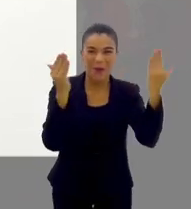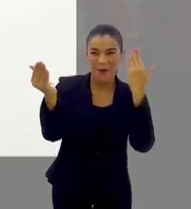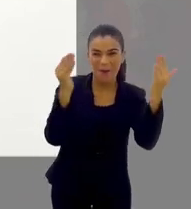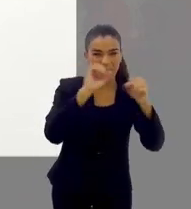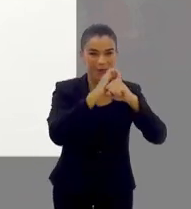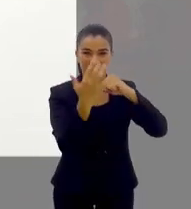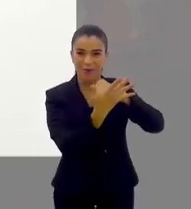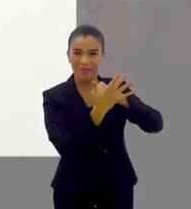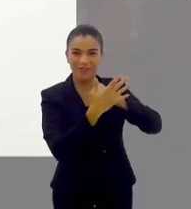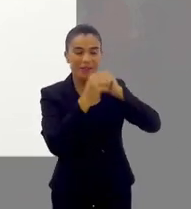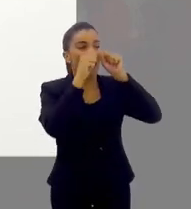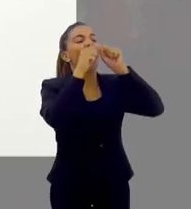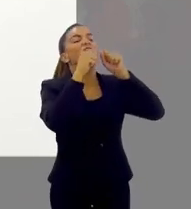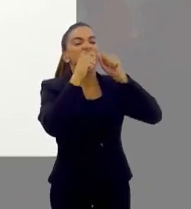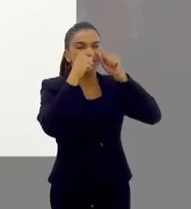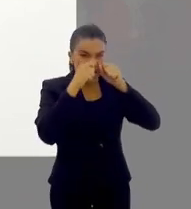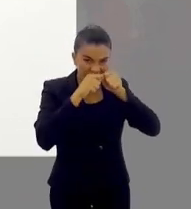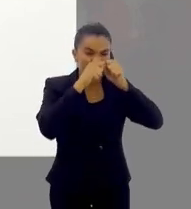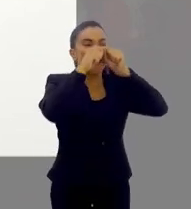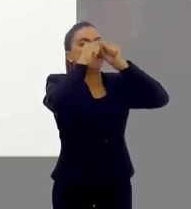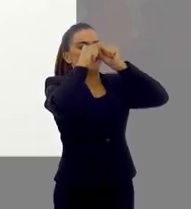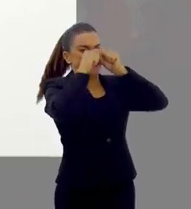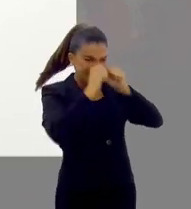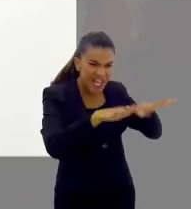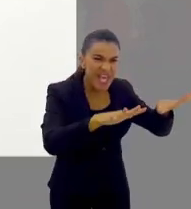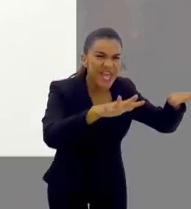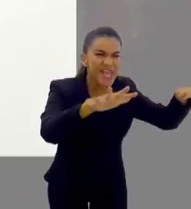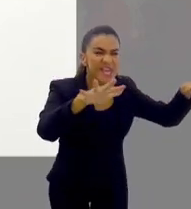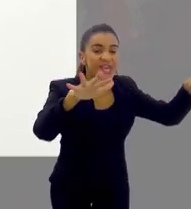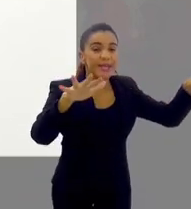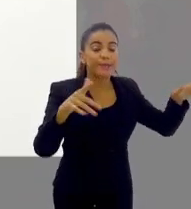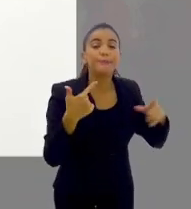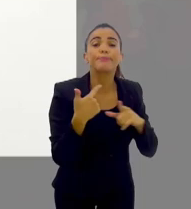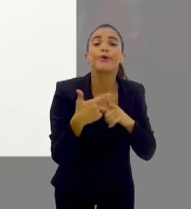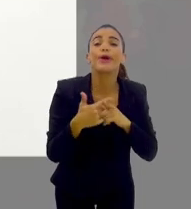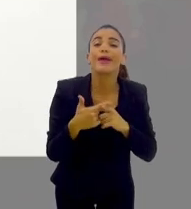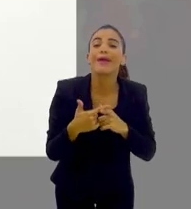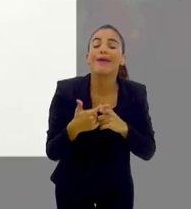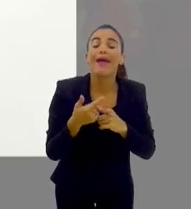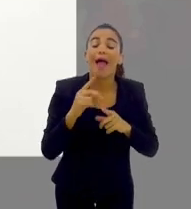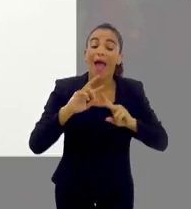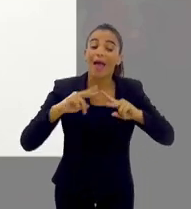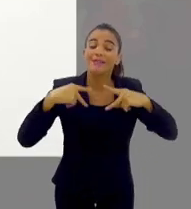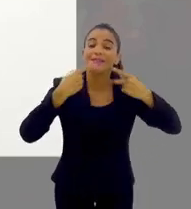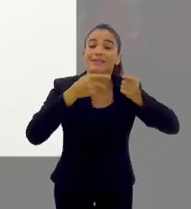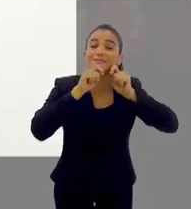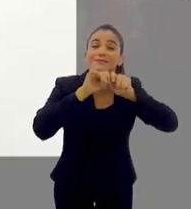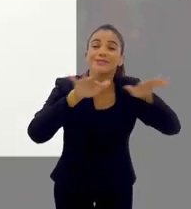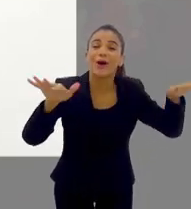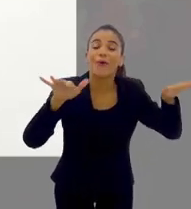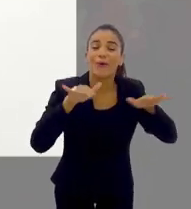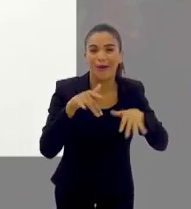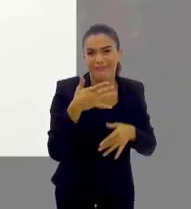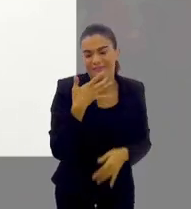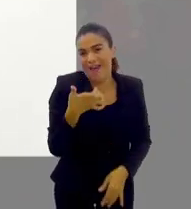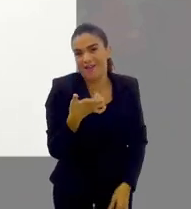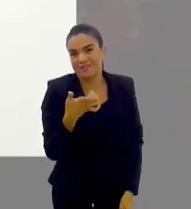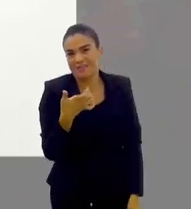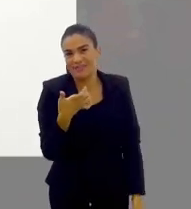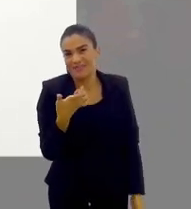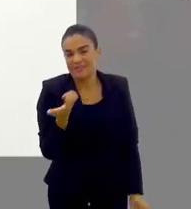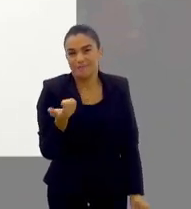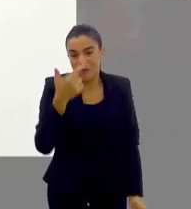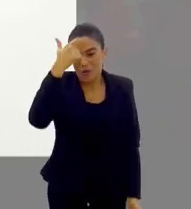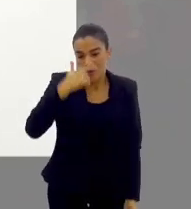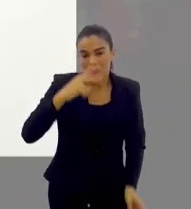aí o Covid, né, e a gente teve aí uma epidemia de Covid, por quê? Porque a transmissão do vírus era muito